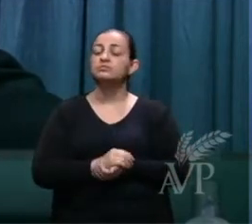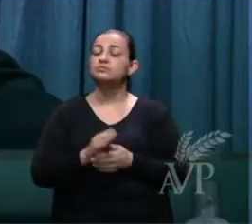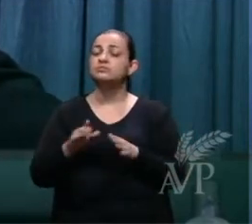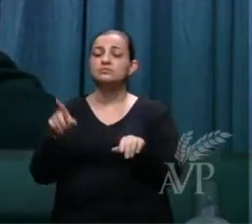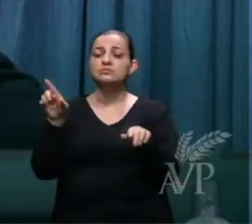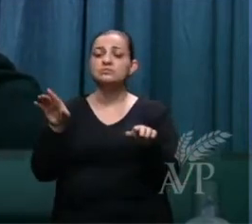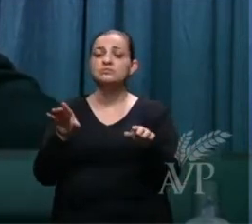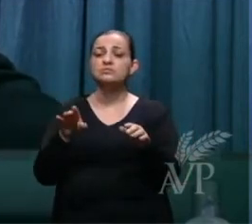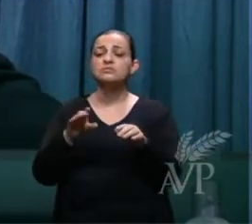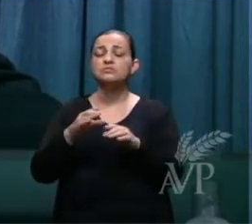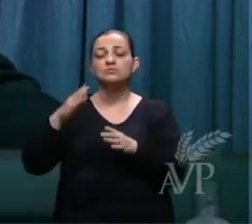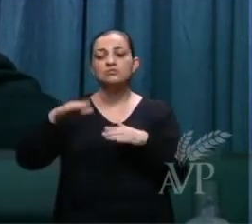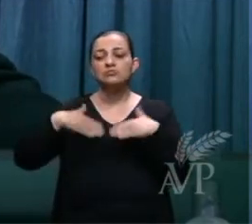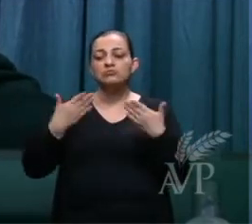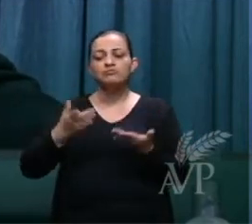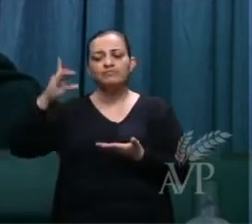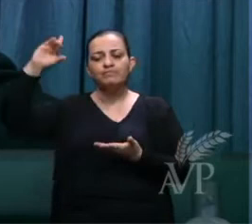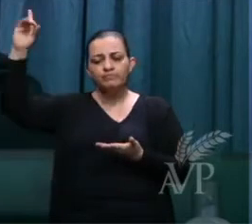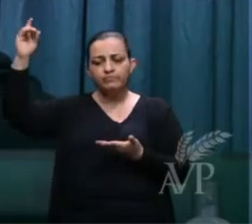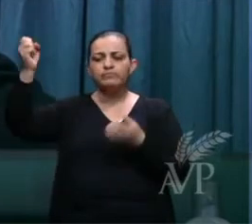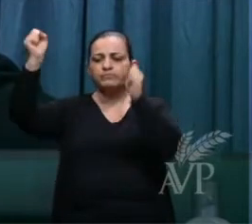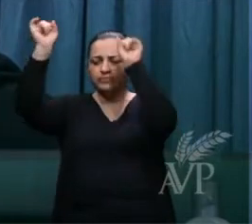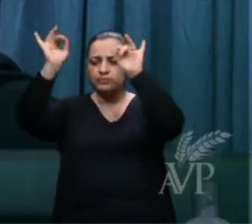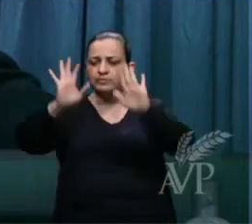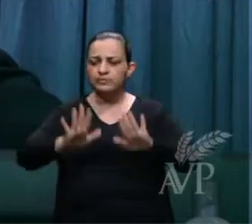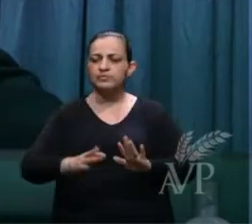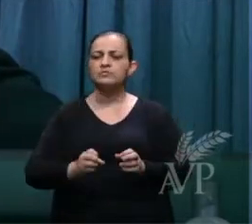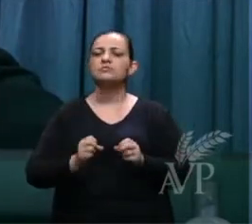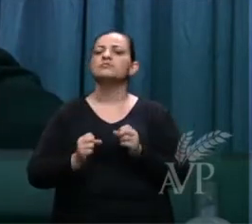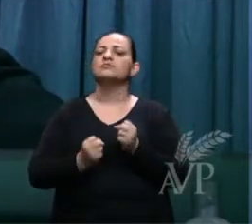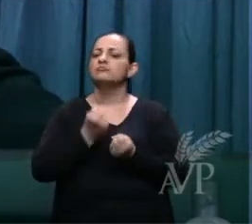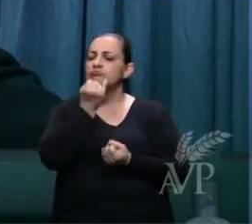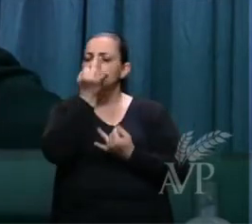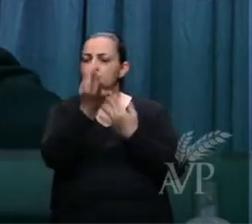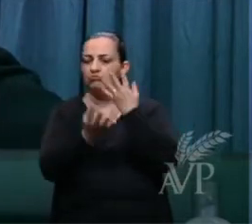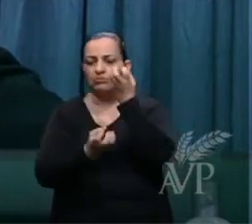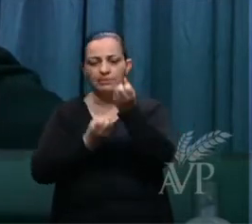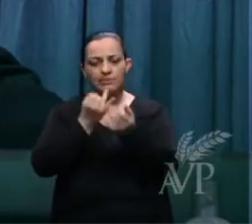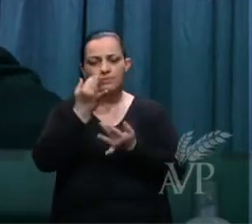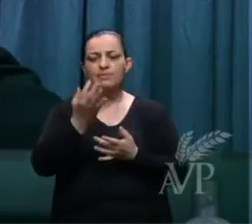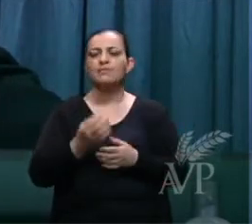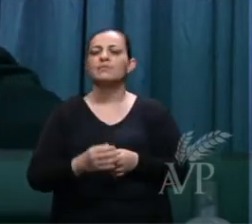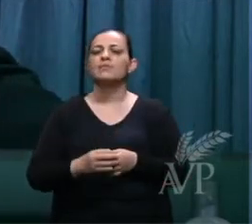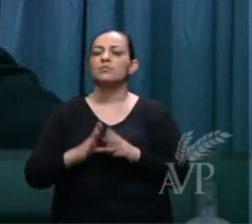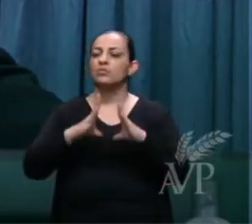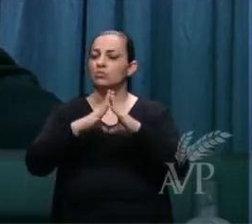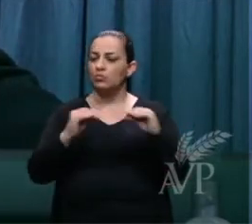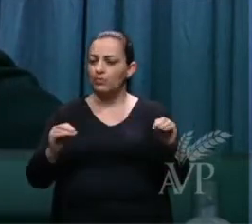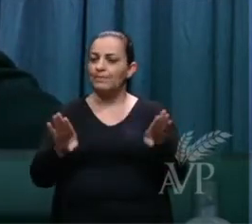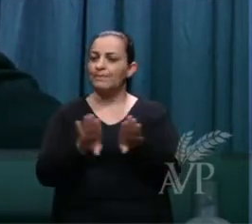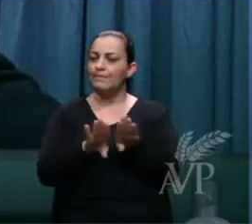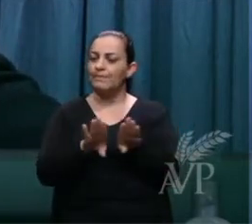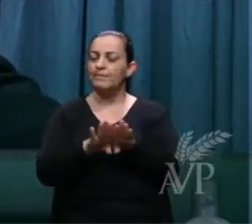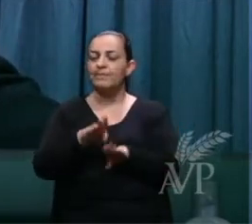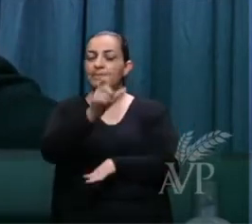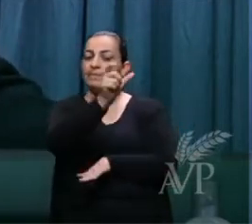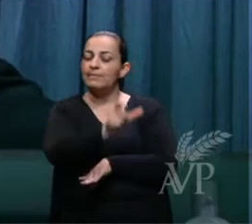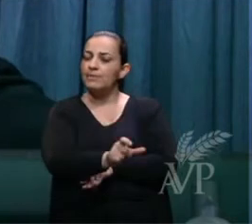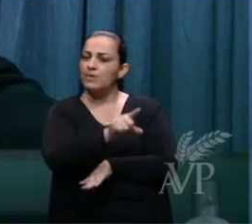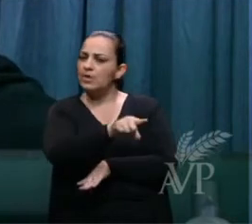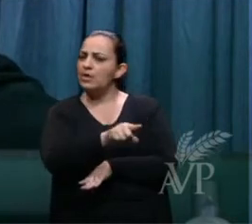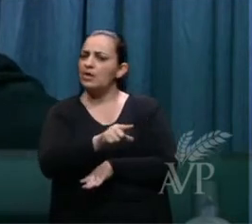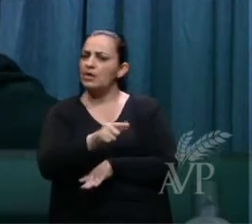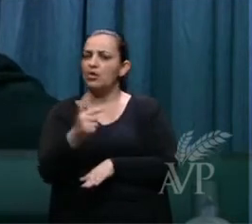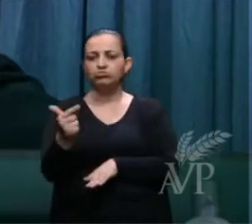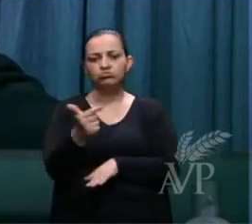hora que Deus começou a operar, revelar, então, essa pessoa, apesar de não